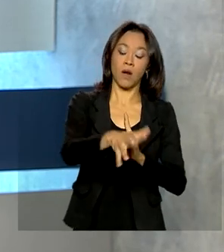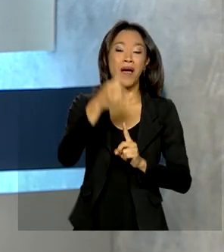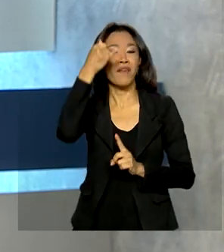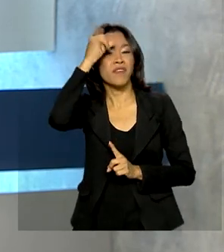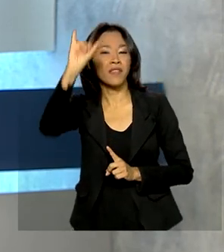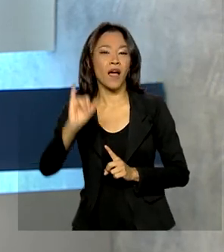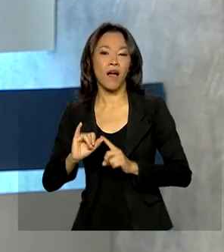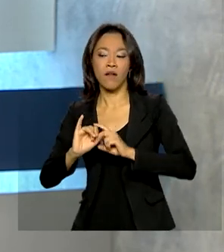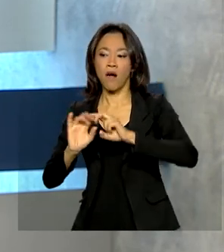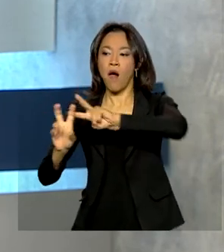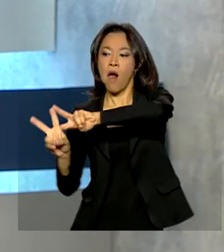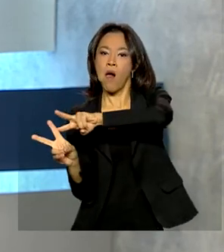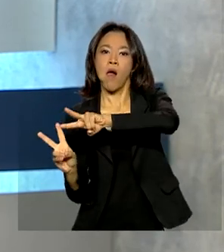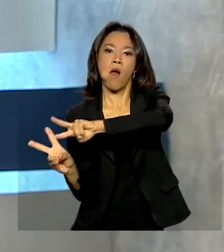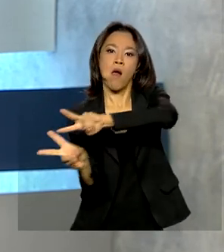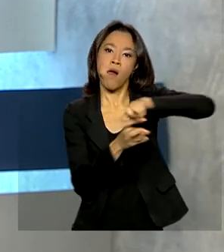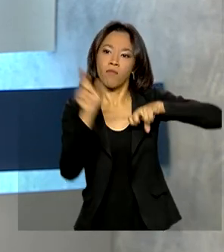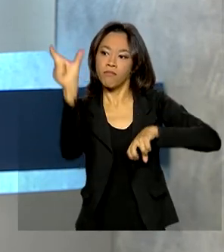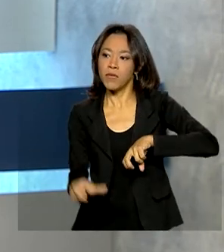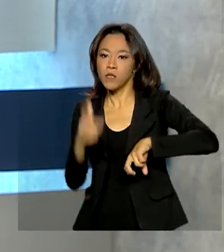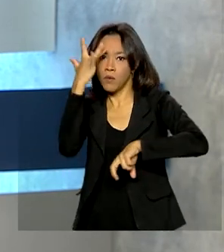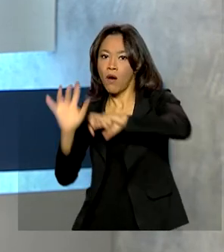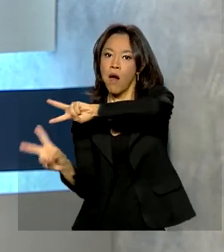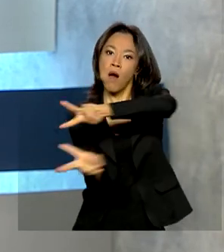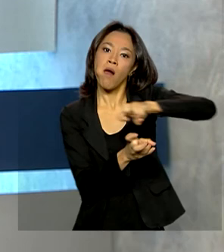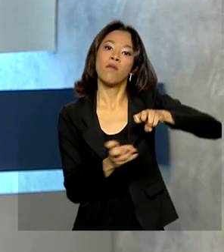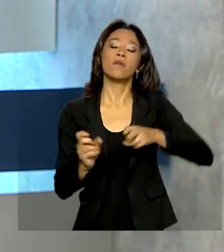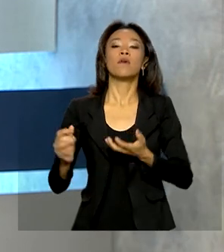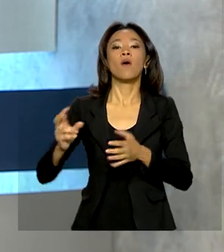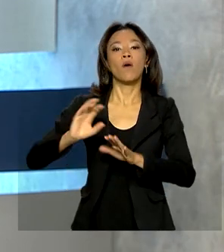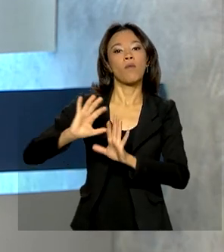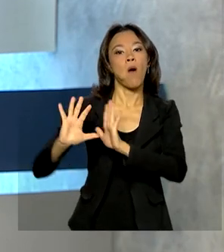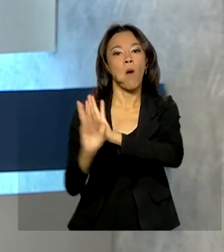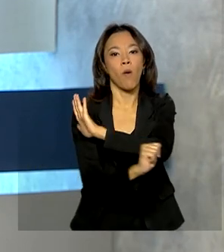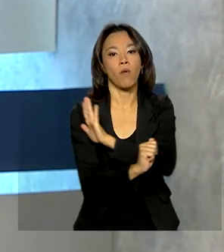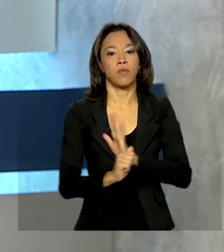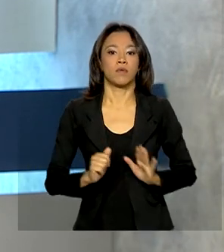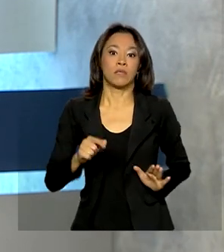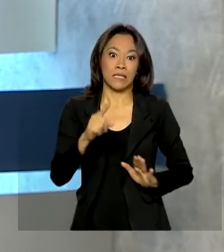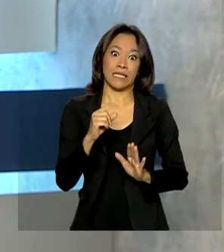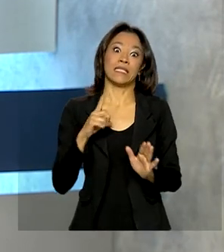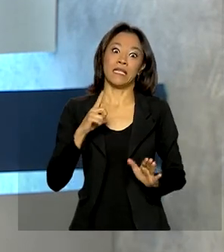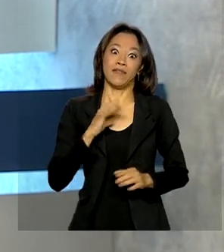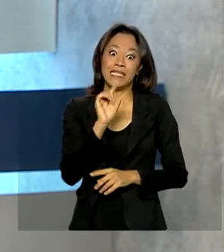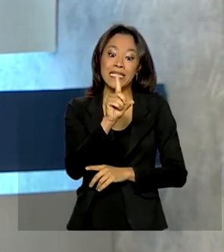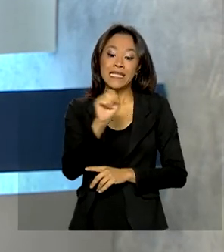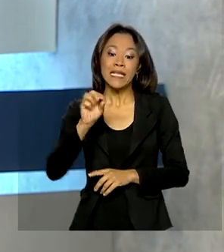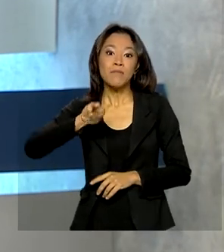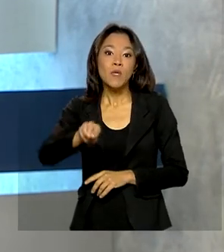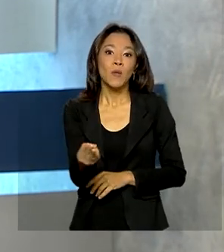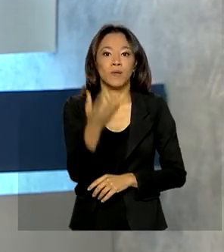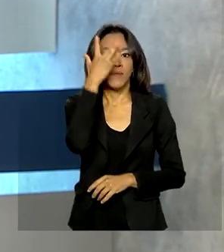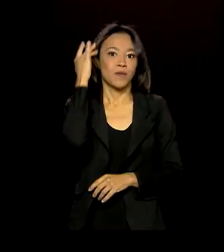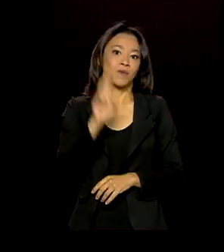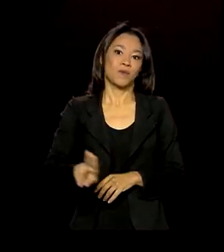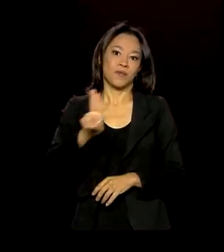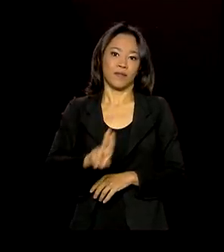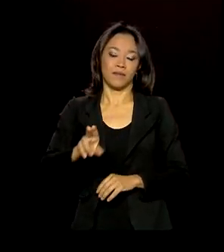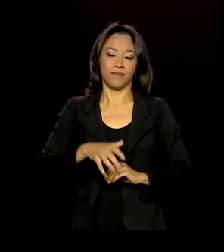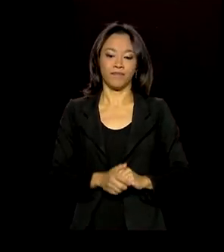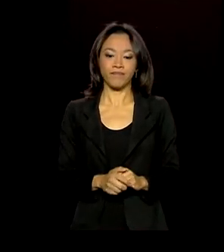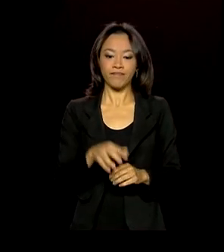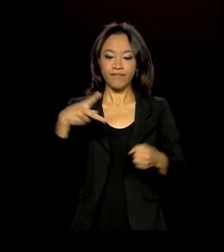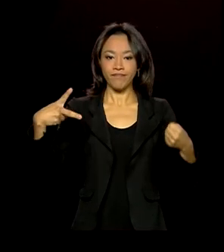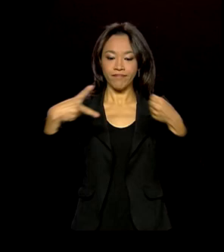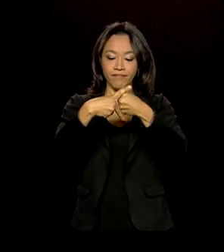sequestros e roubos noturnos. O sistema de pagamento instantâneo ultrapassou 100 milhões de usuários. O